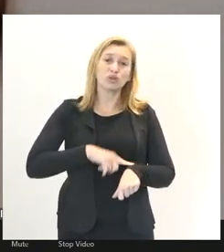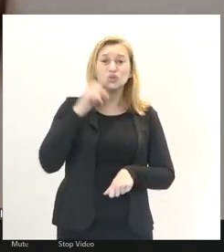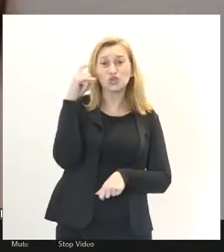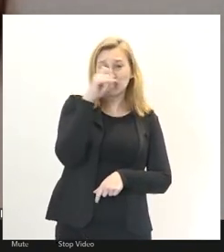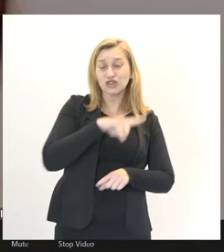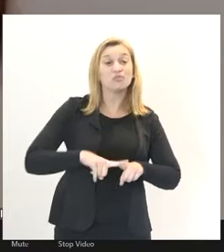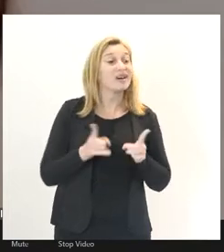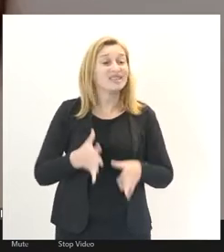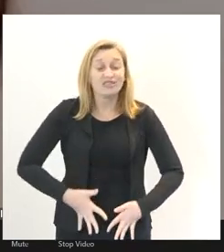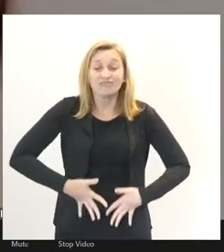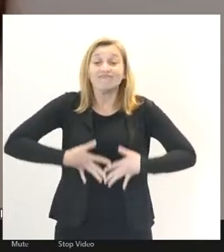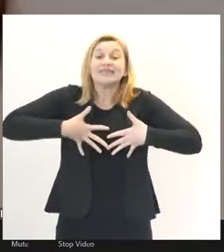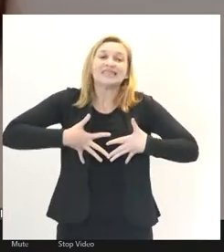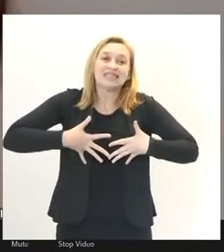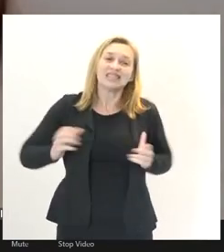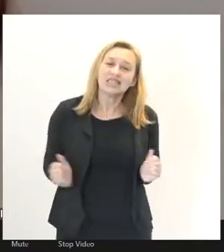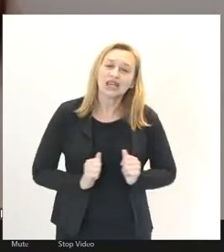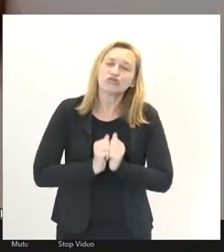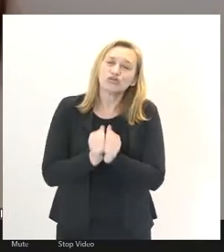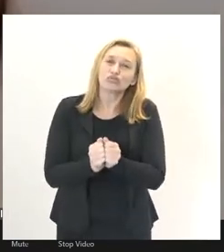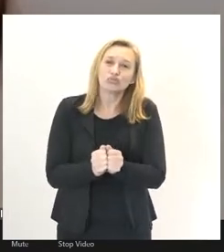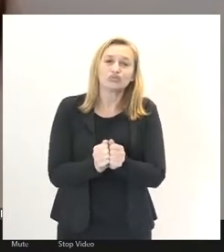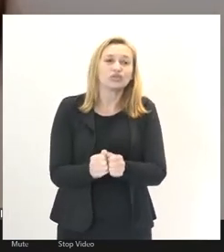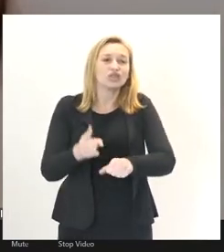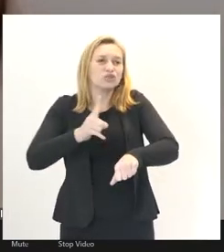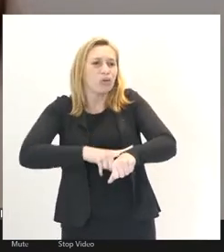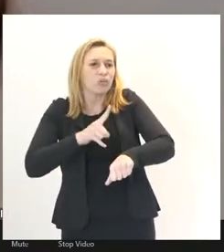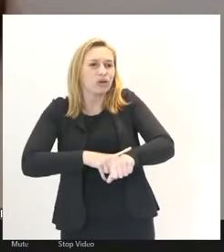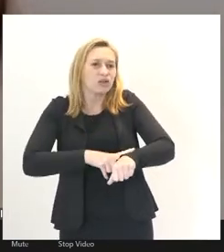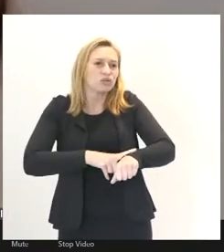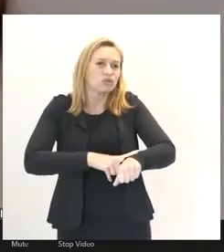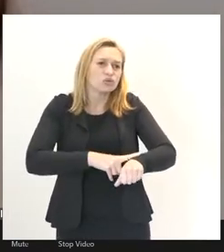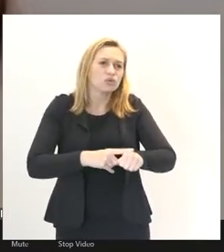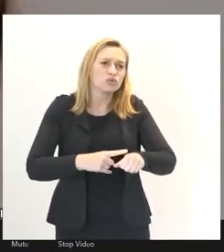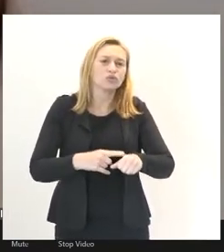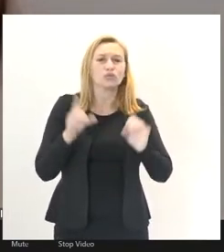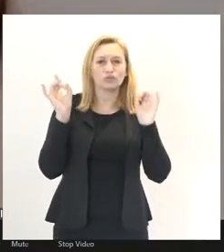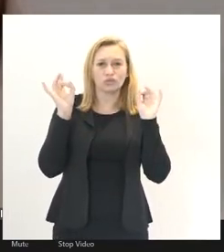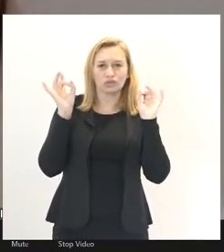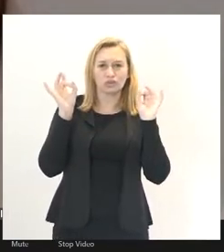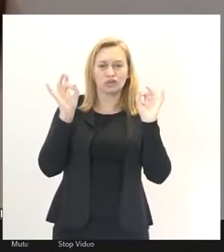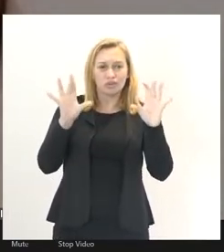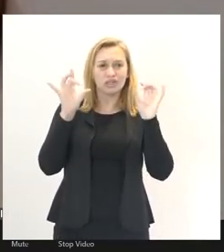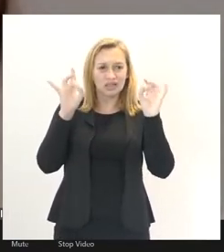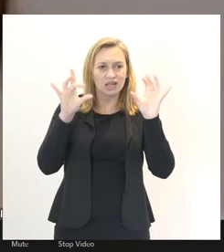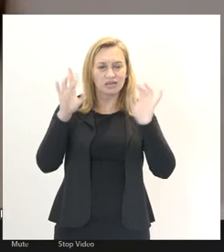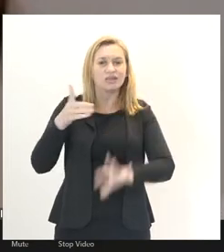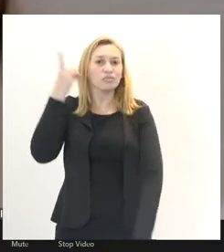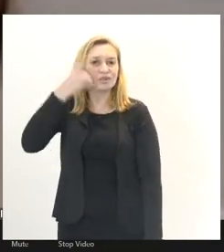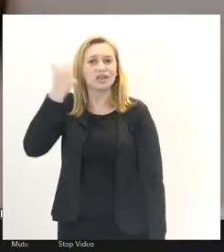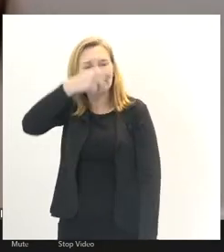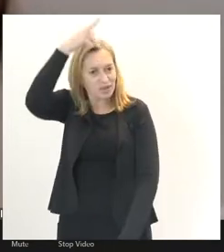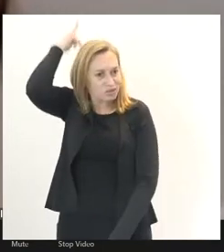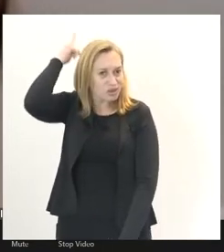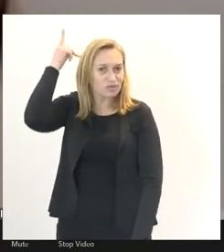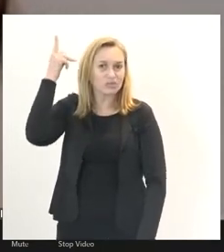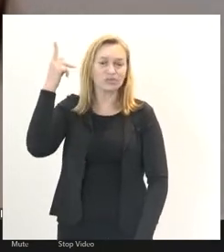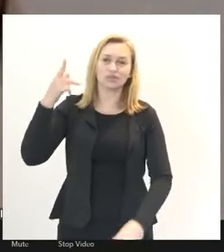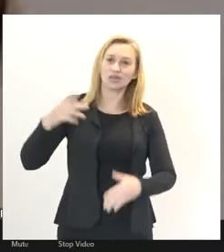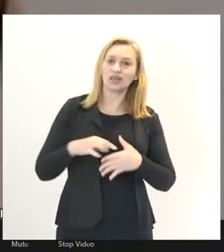é sempre um prazer participar desses movimentos, em especial como nós temos o deputado Paulo Ramos à frente,